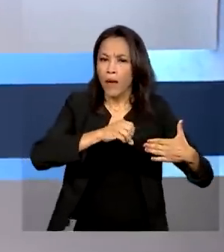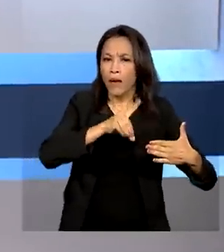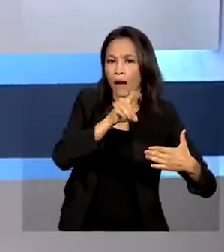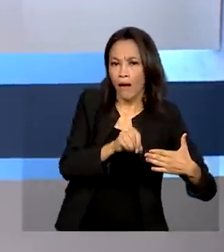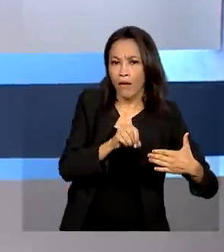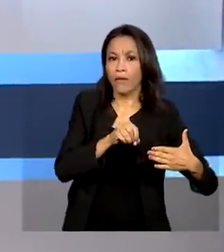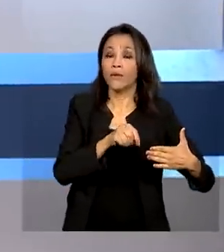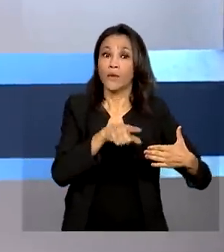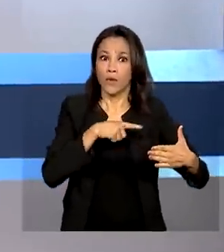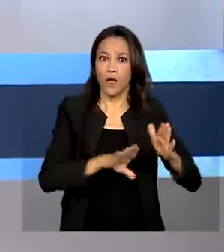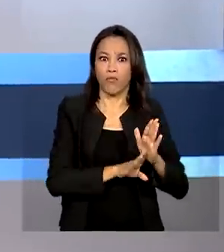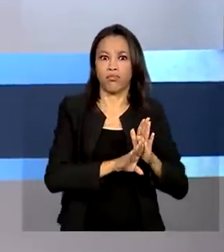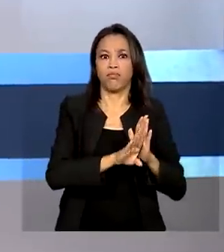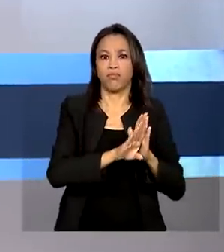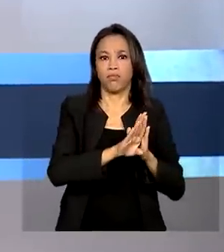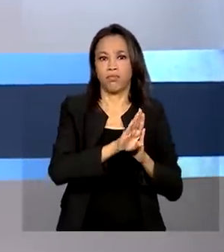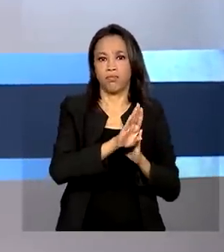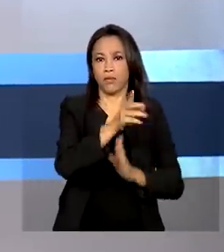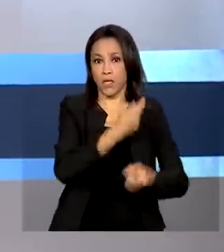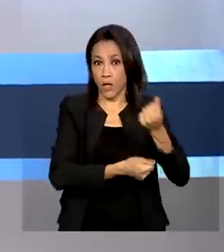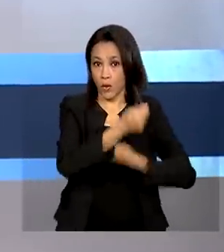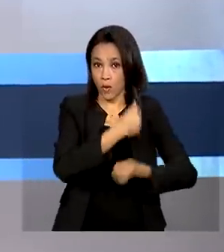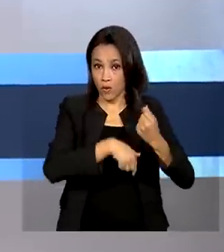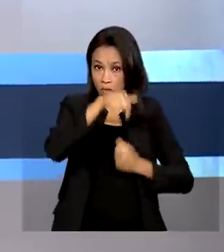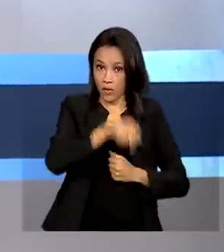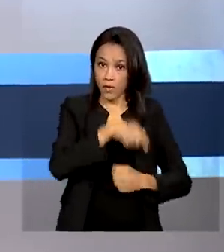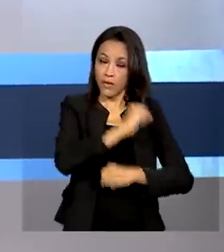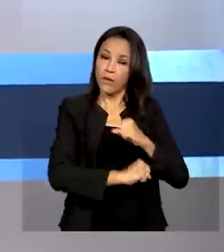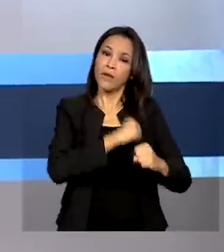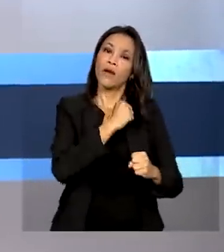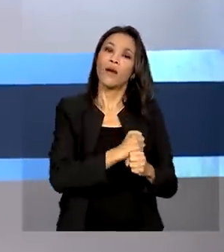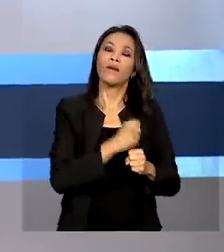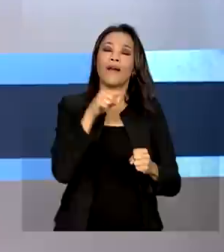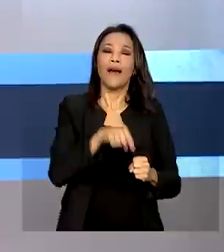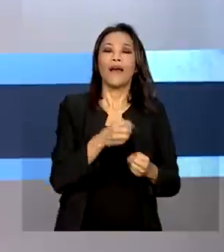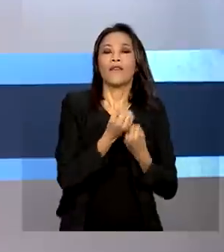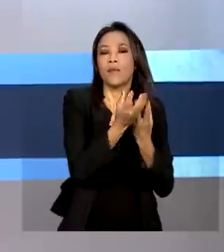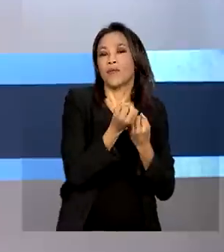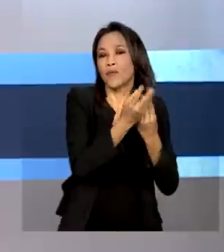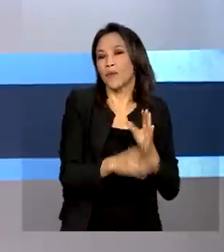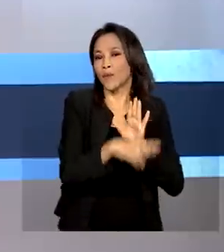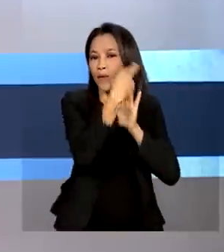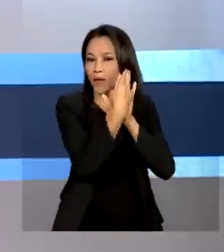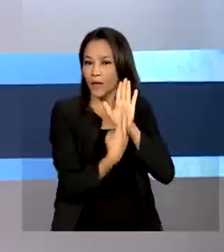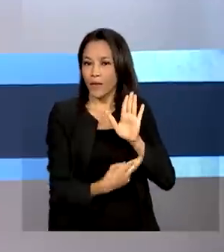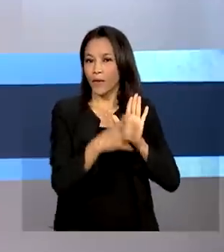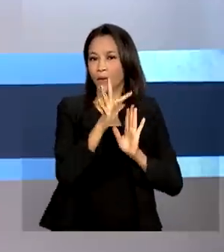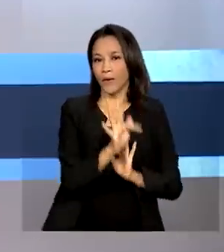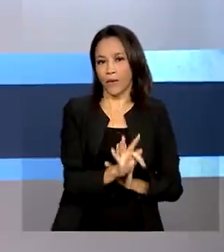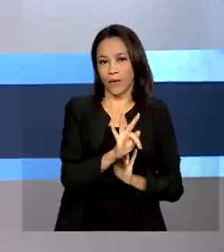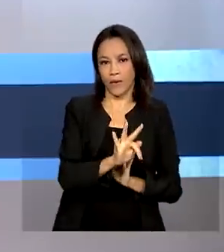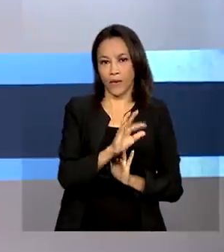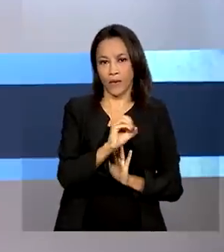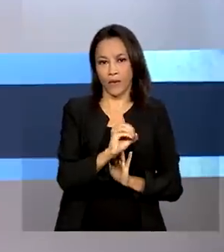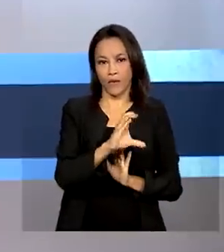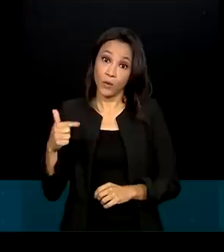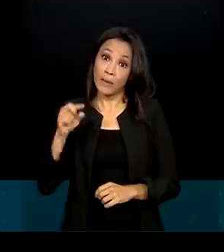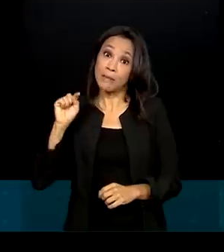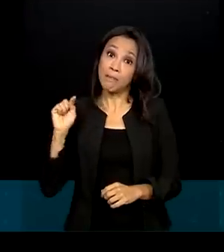crescimento maior da economia para este ano. A informação faz parte do boletim Focus divulgado pelo Banco Central.